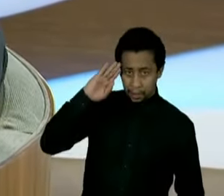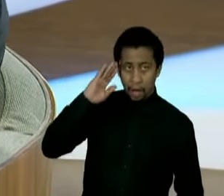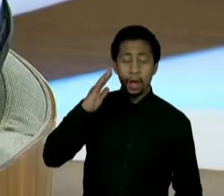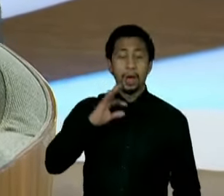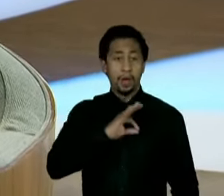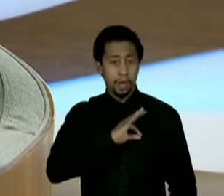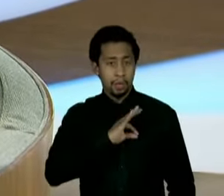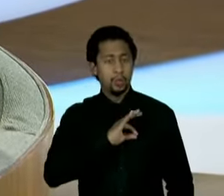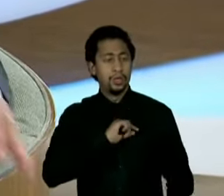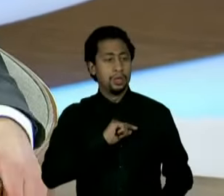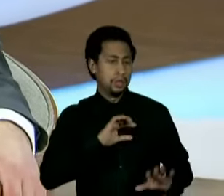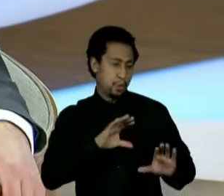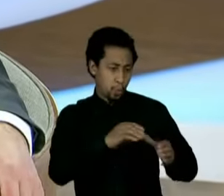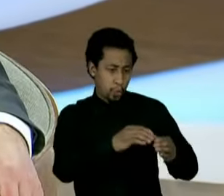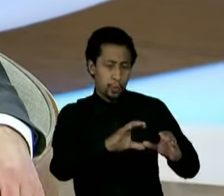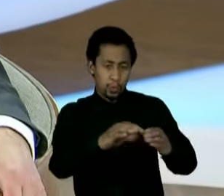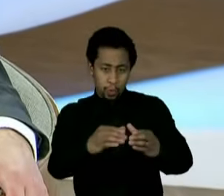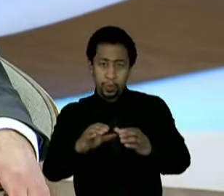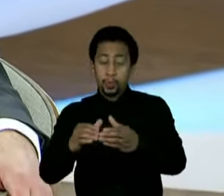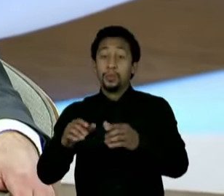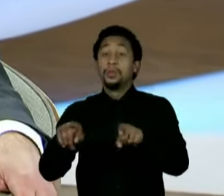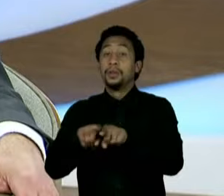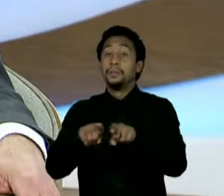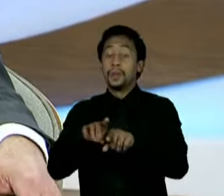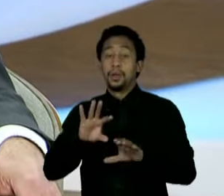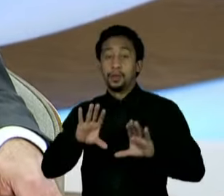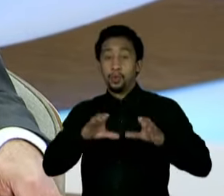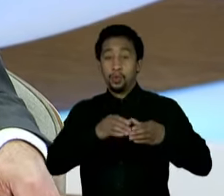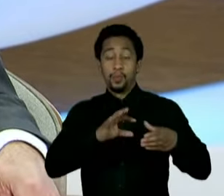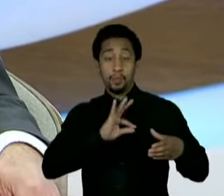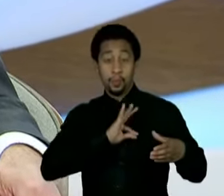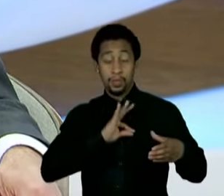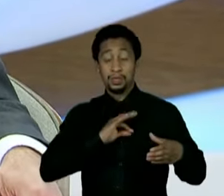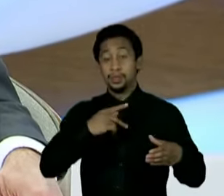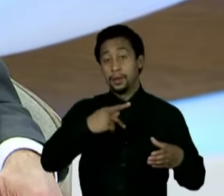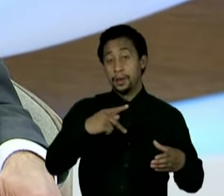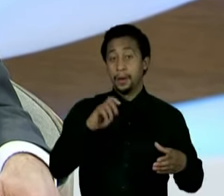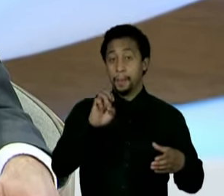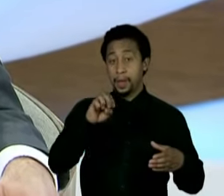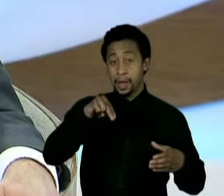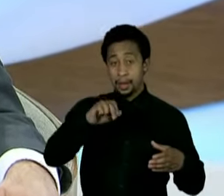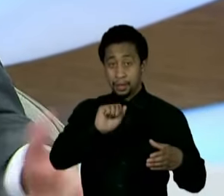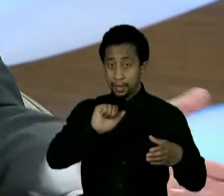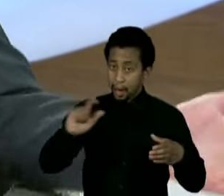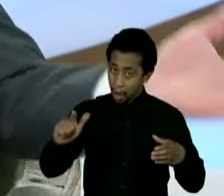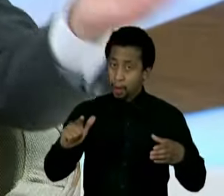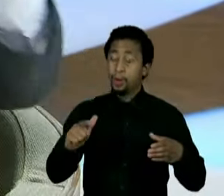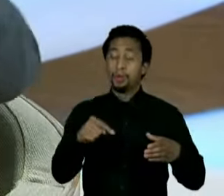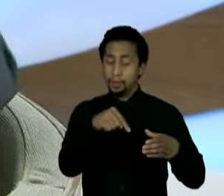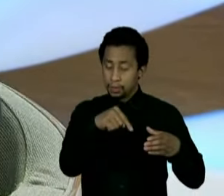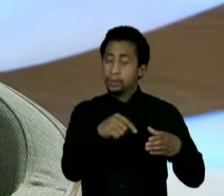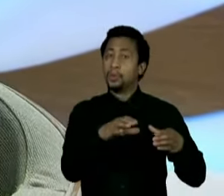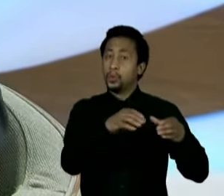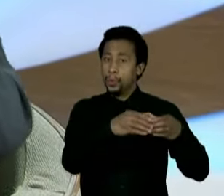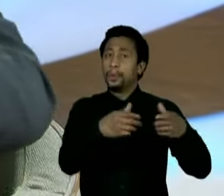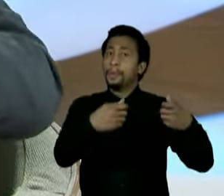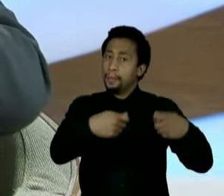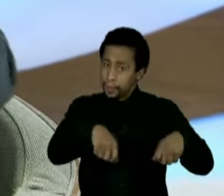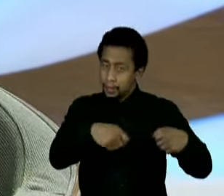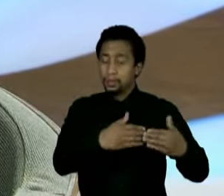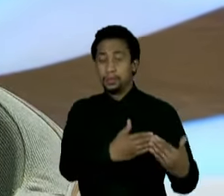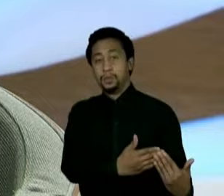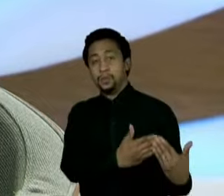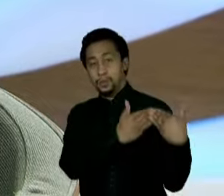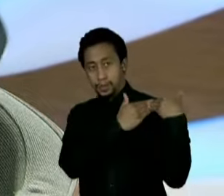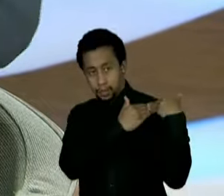Penal, que nesse instante está sendo encaminhado o projeto para a Assembleia para esticar o processo de Polícia Penal, eles têm que ter outras atividades